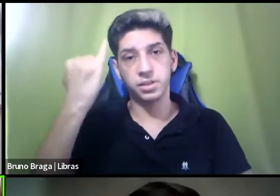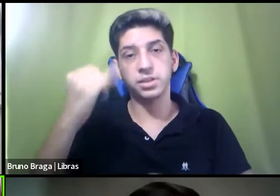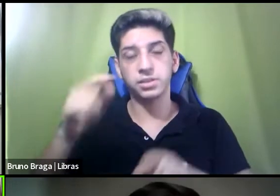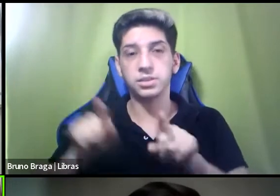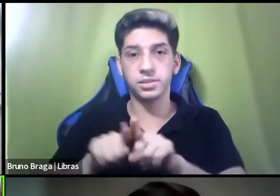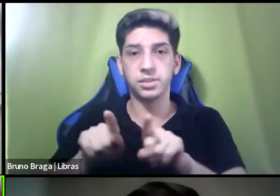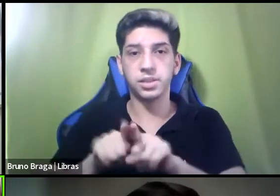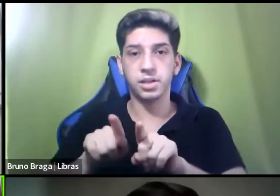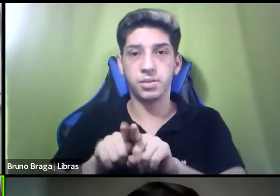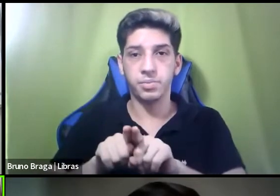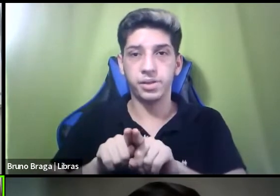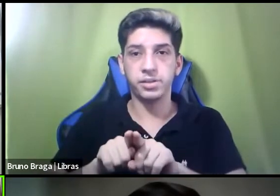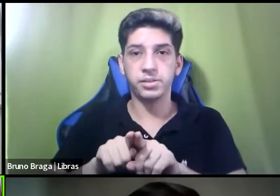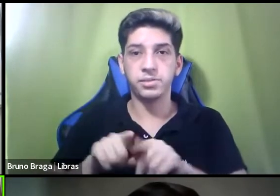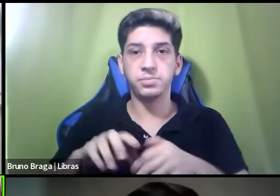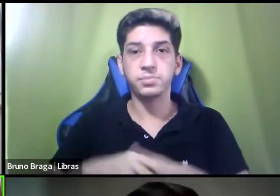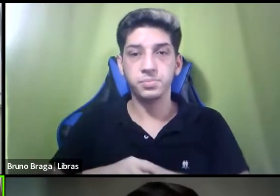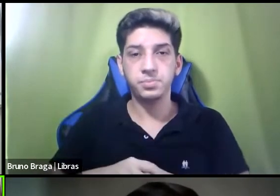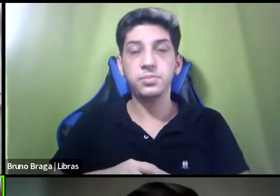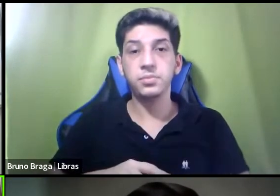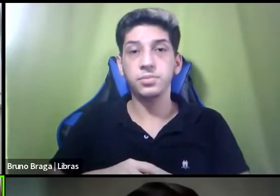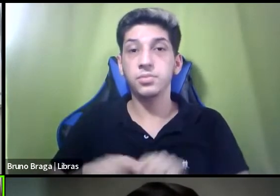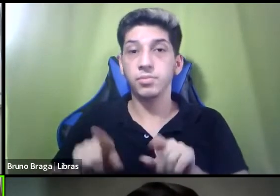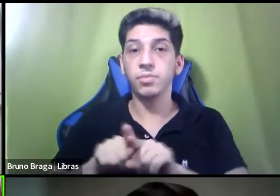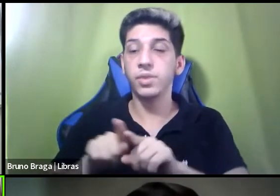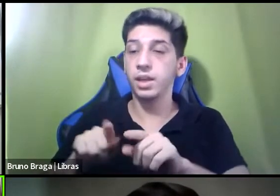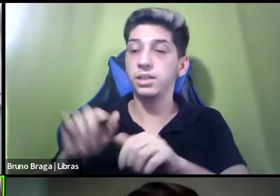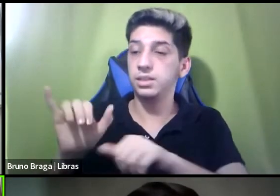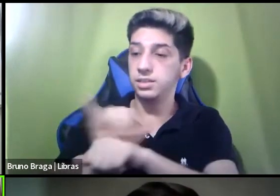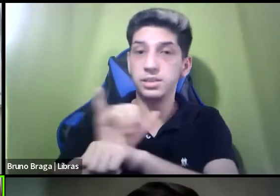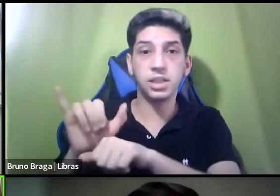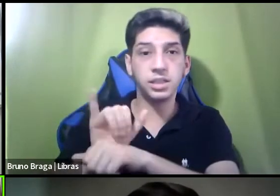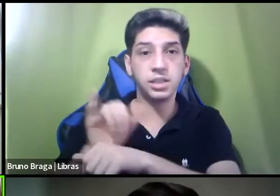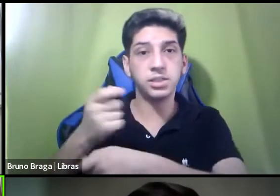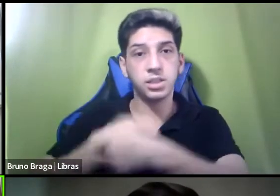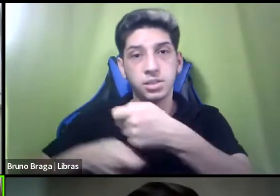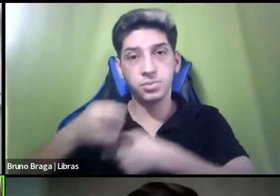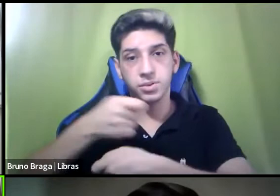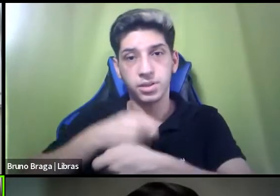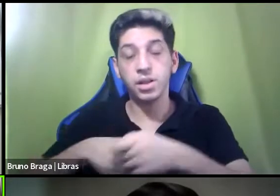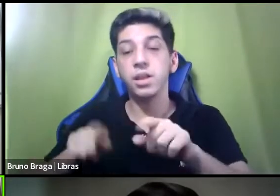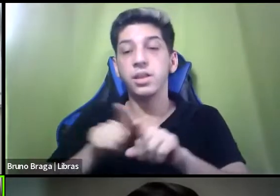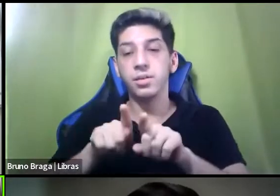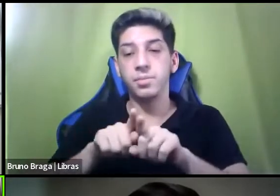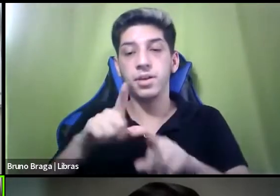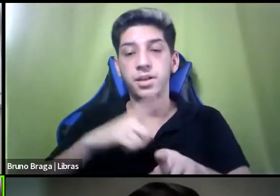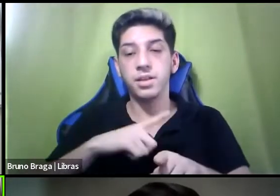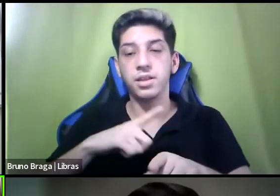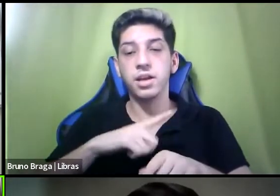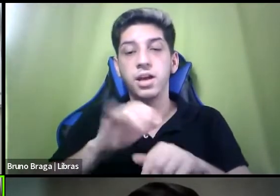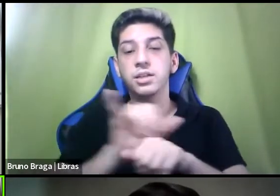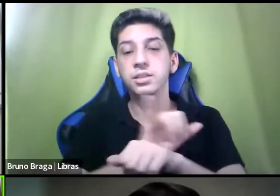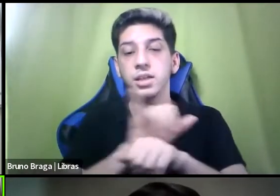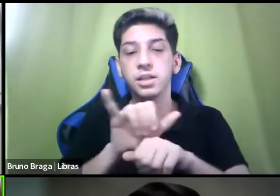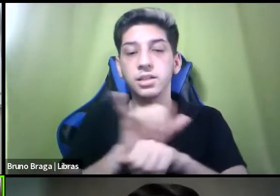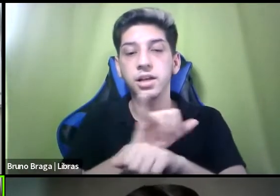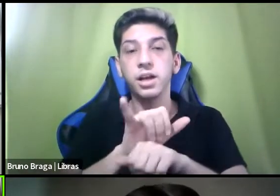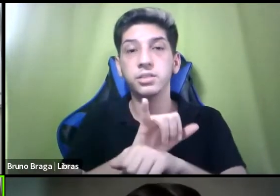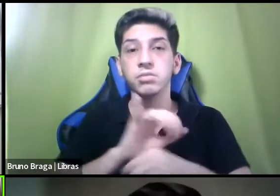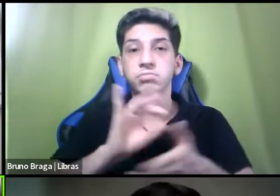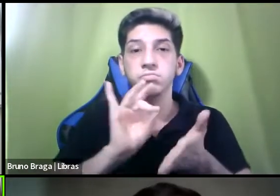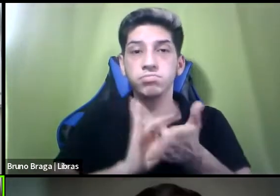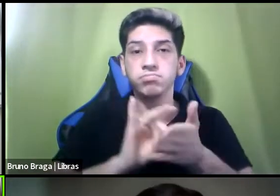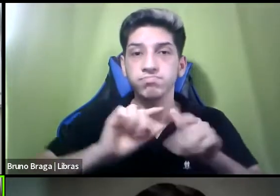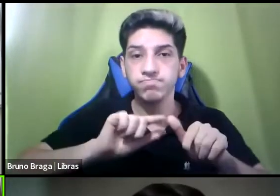além das medidas administrativas, as medidas efetivas que são as